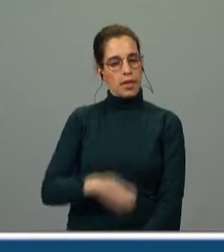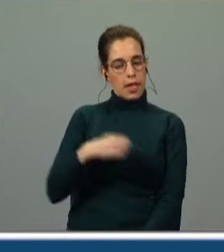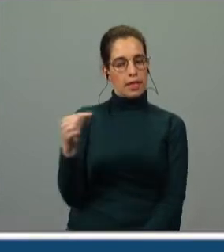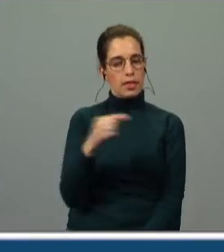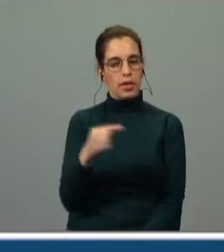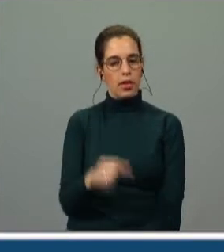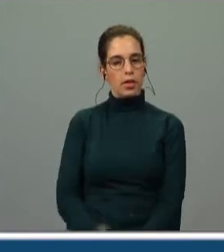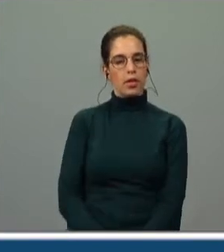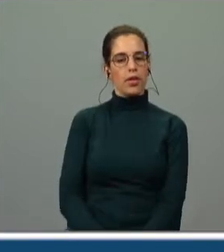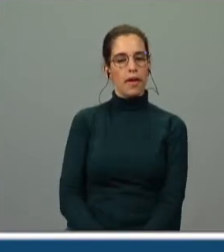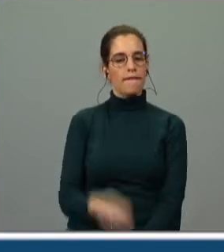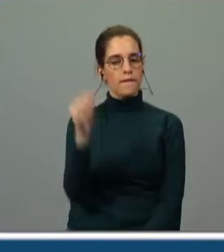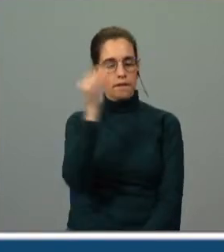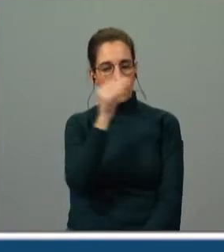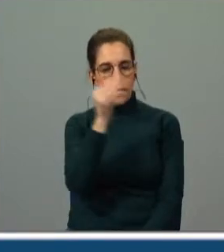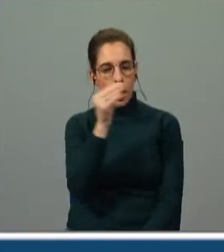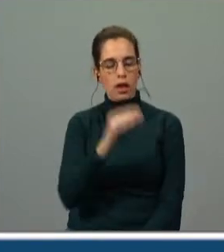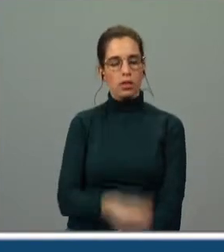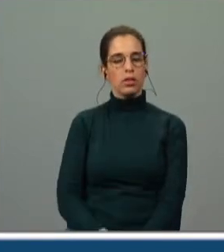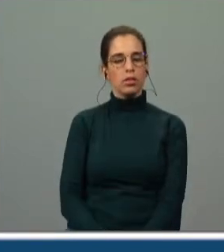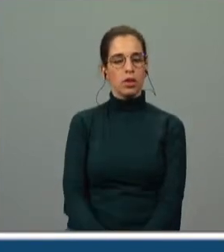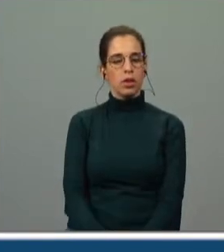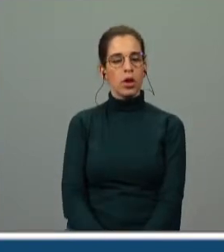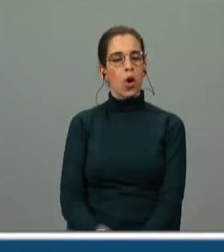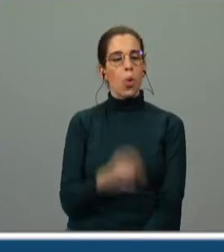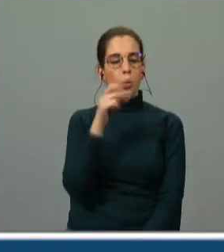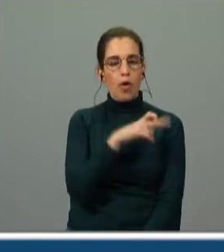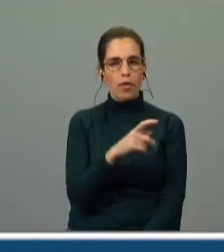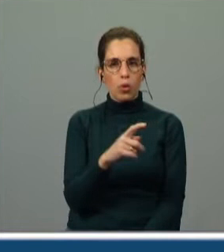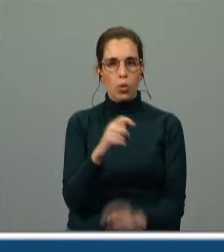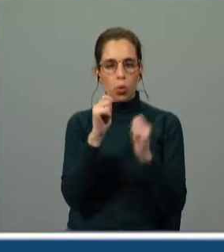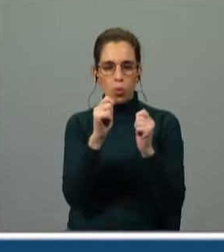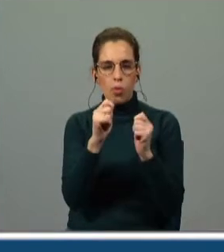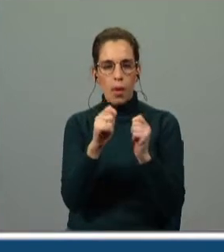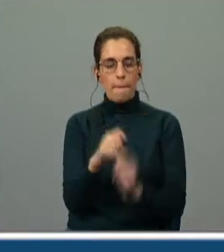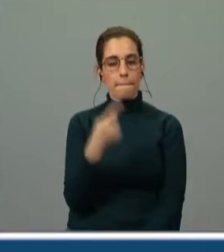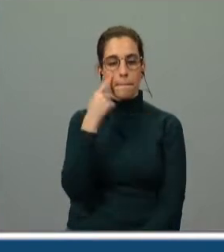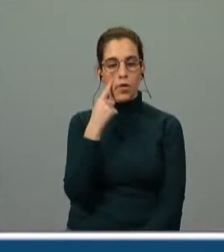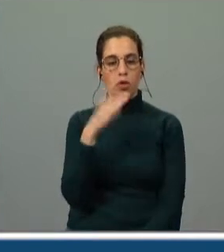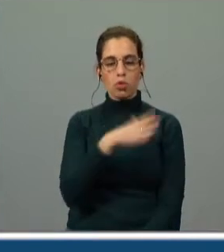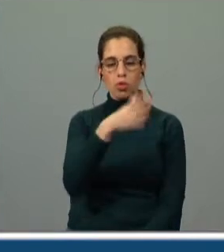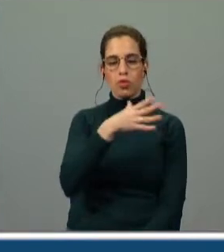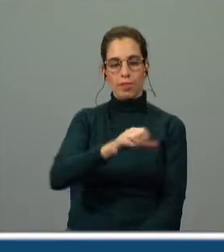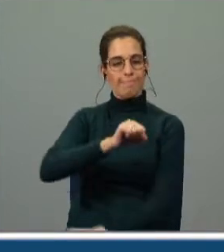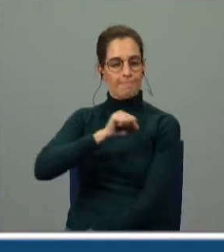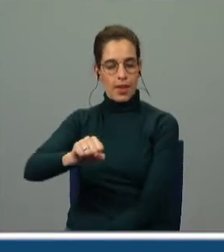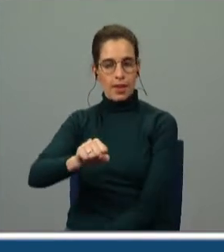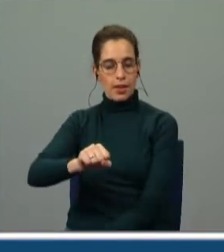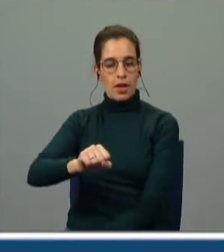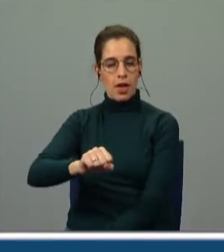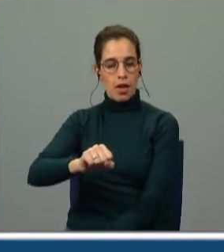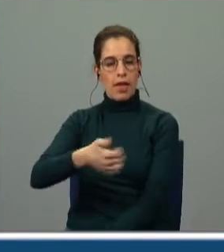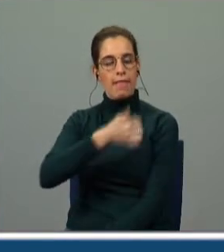algosos, com falsas e ferozes razões, e o avô cruel, mostra que o narrador condena a decisão do rei. Se